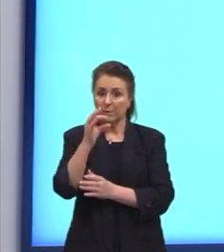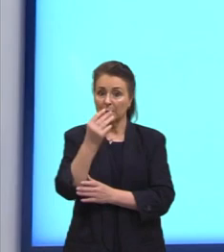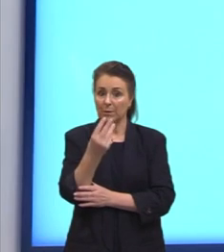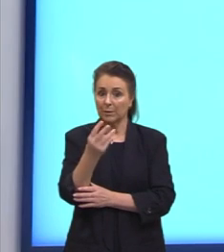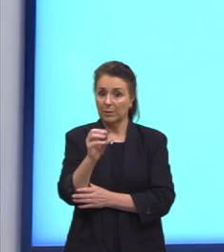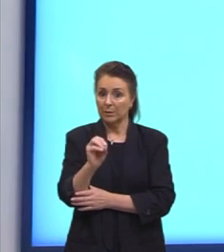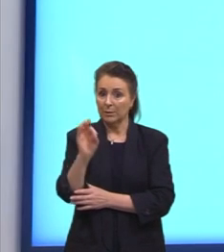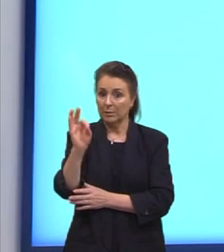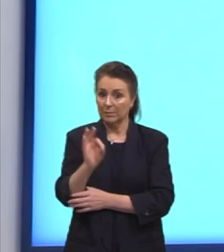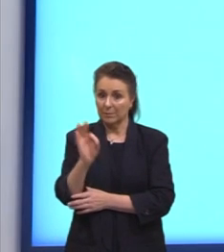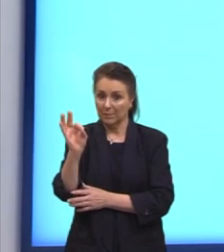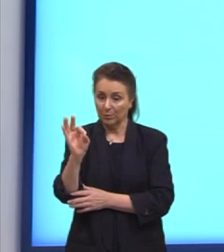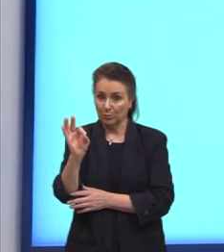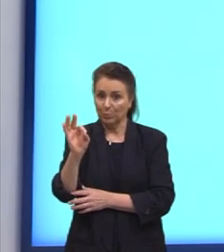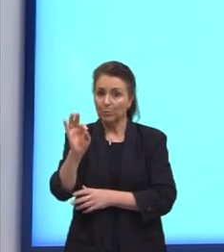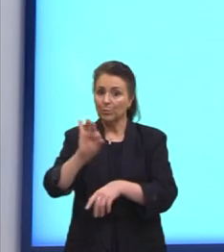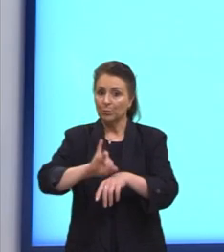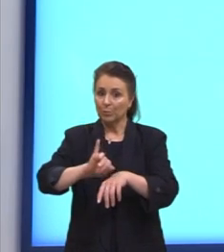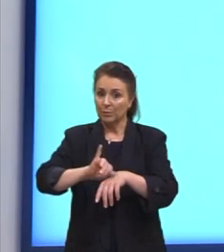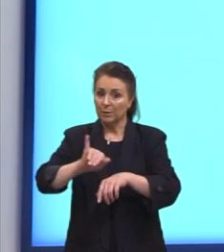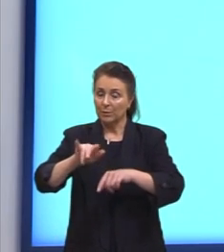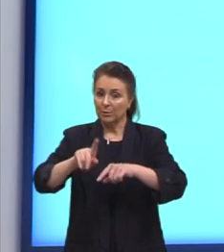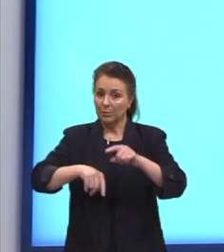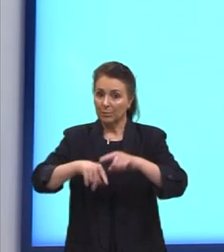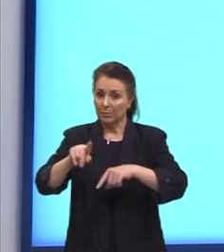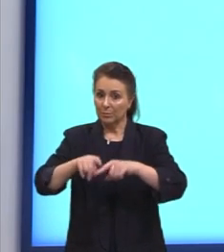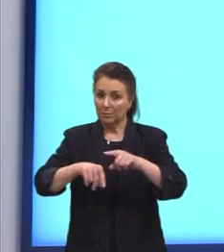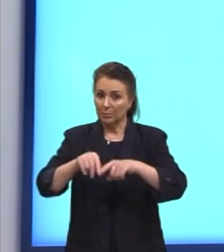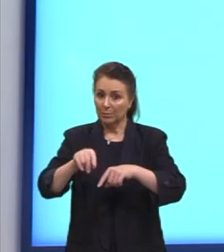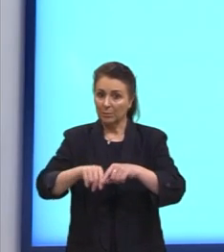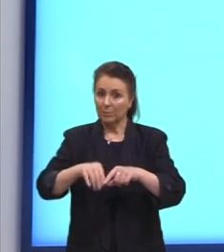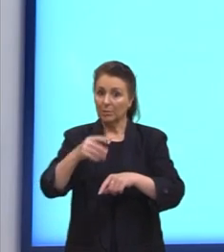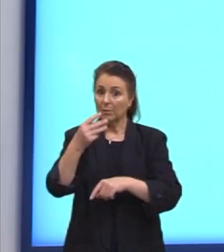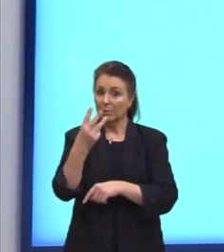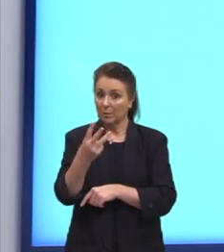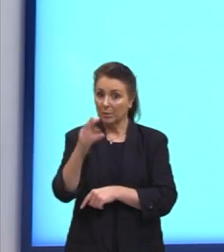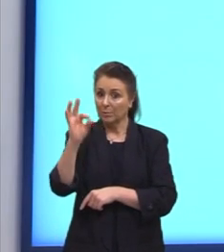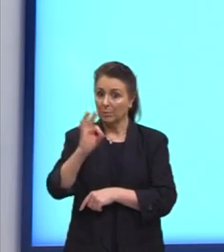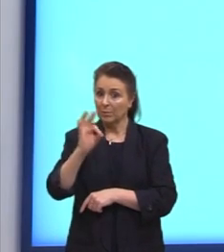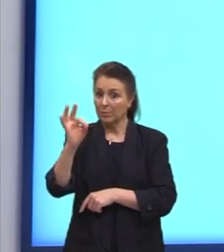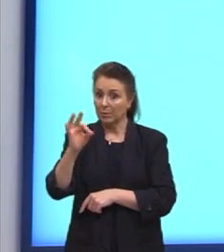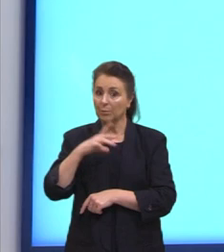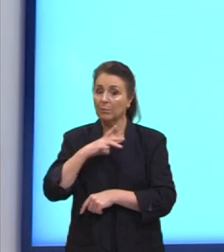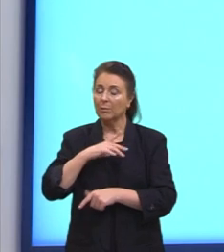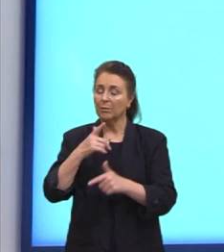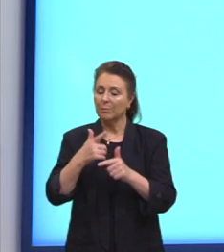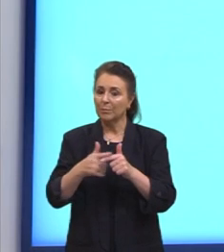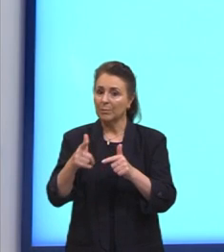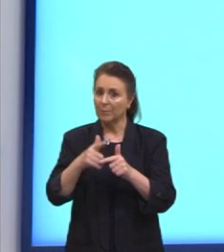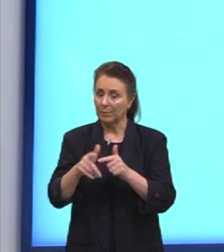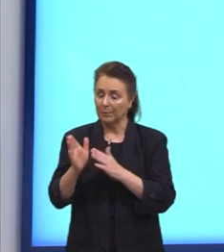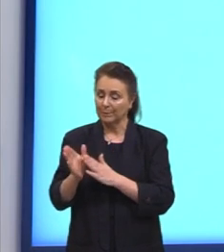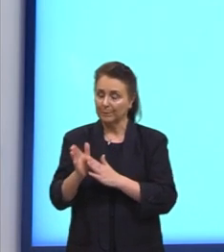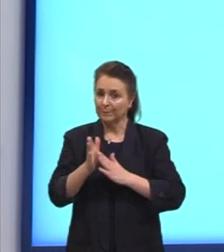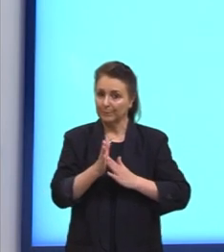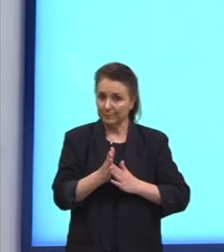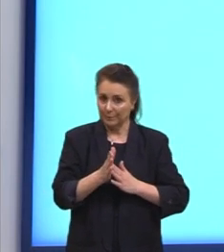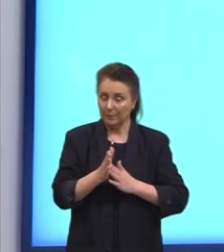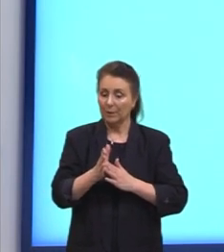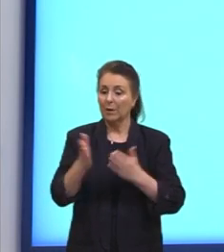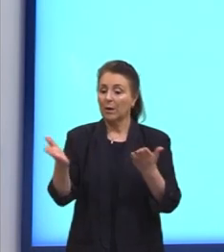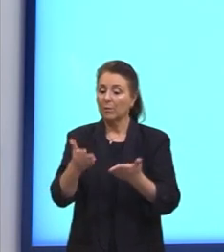das peças, porém 3% sai com defeito. Aí a gente consegue fazer uma